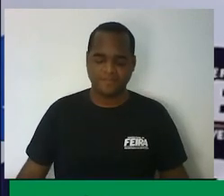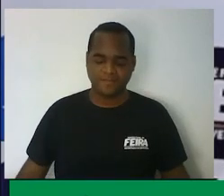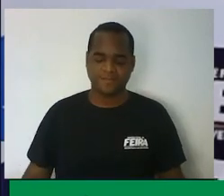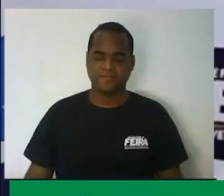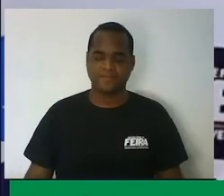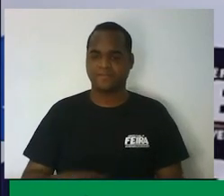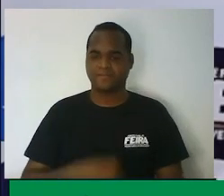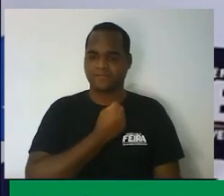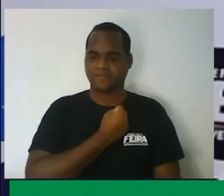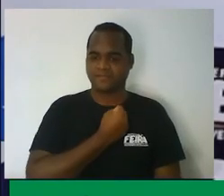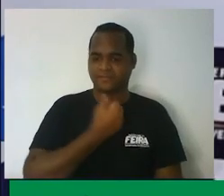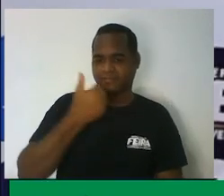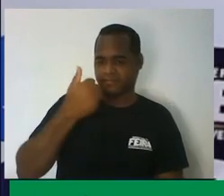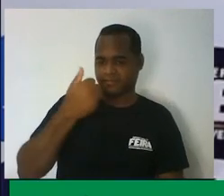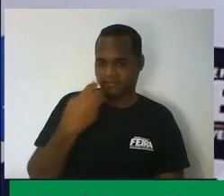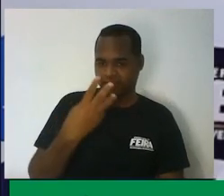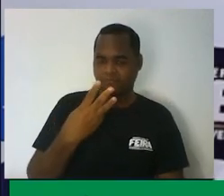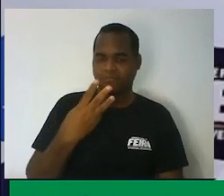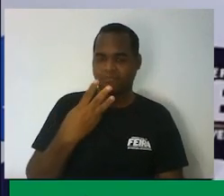a aula de número 13.